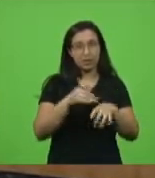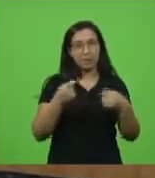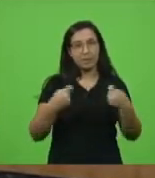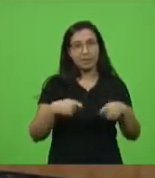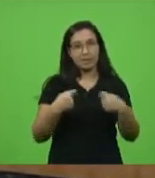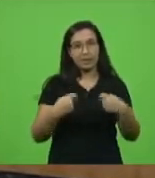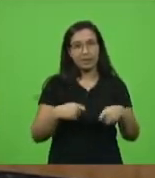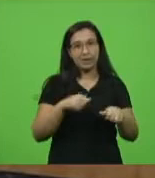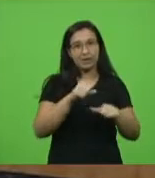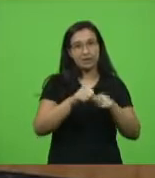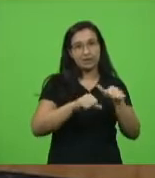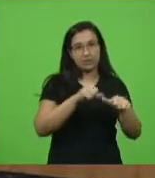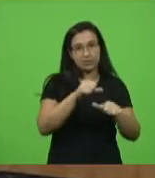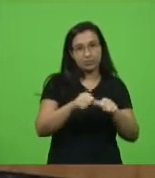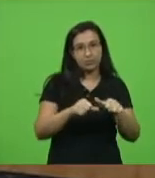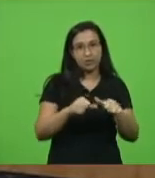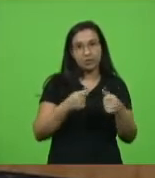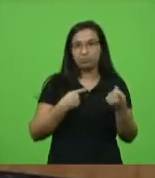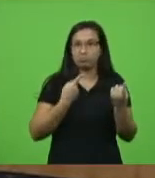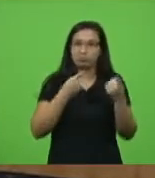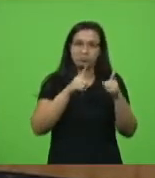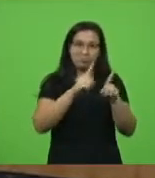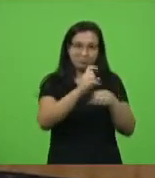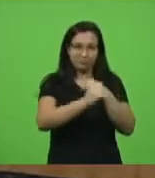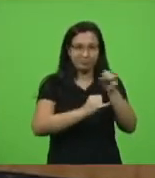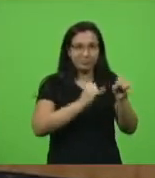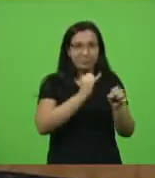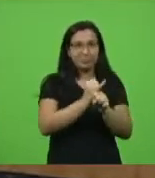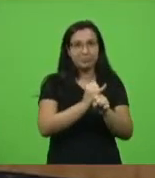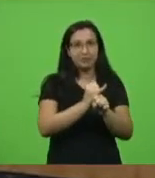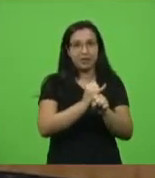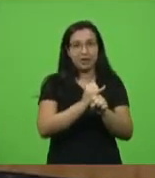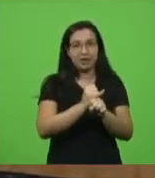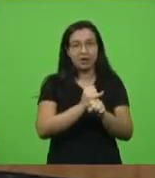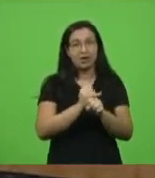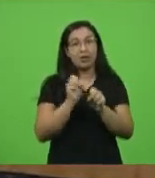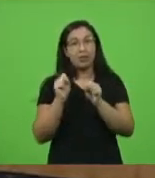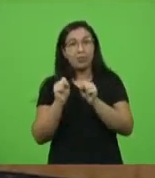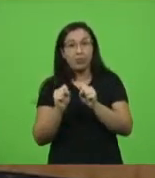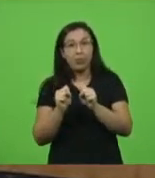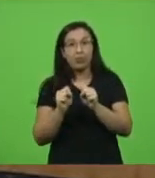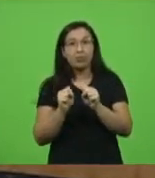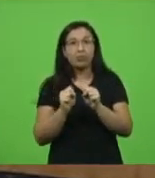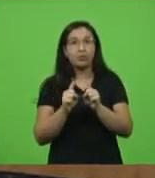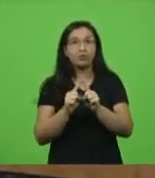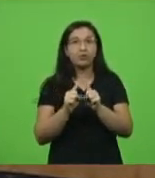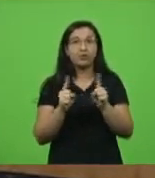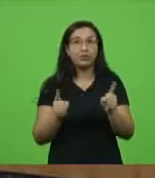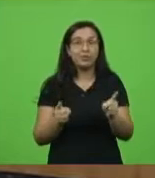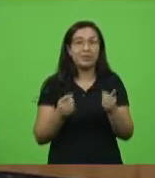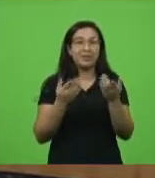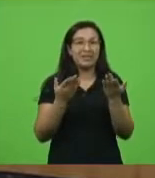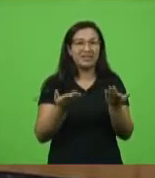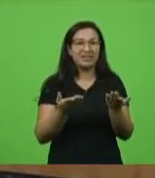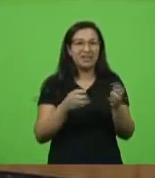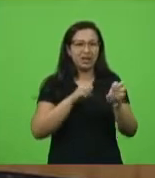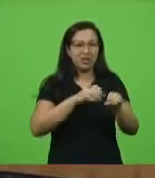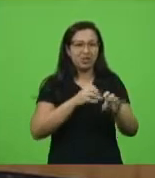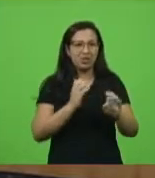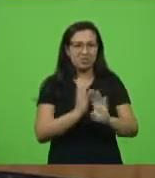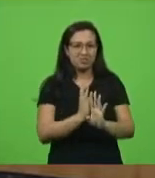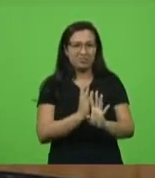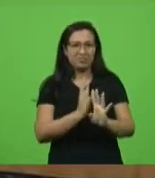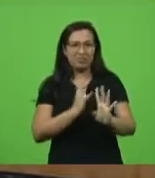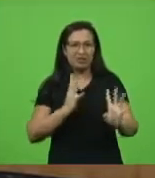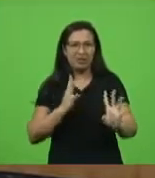somos contra fazer online, acho que é um avanço, não precisa colocar os educadores em filas, no